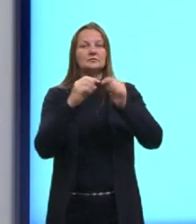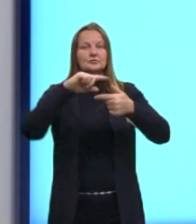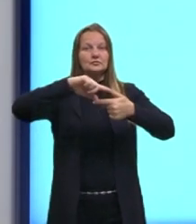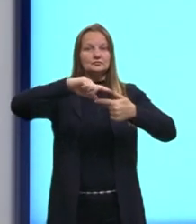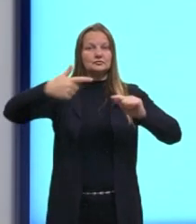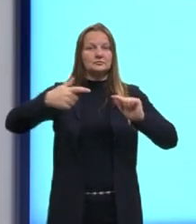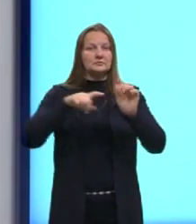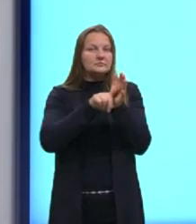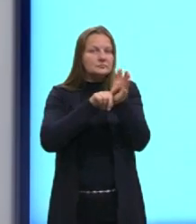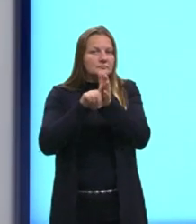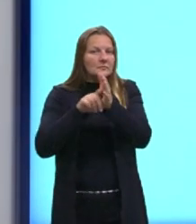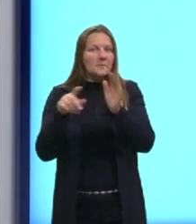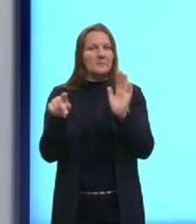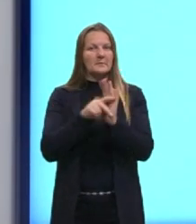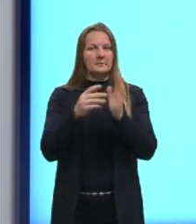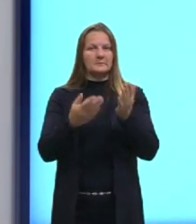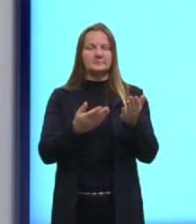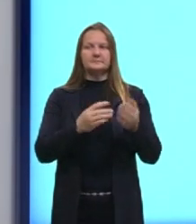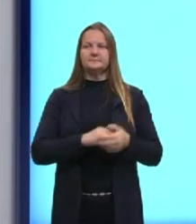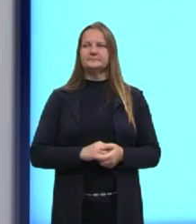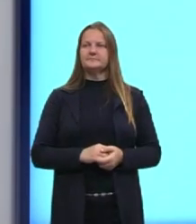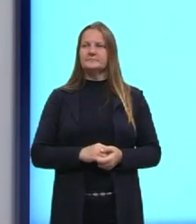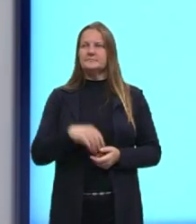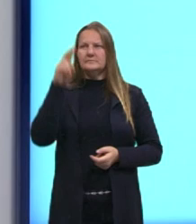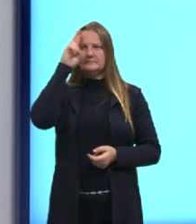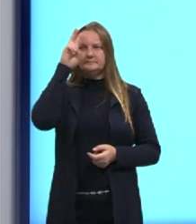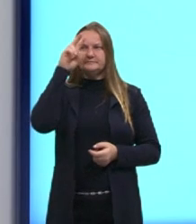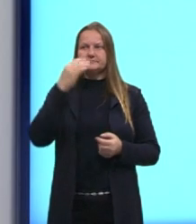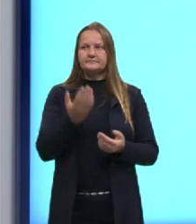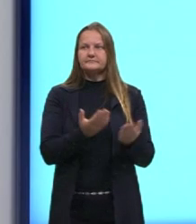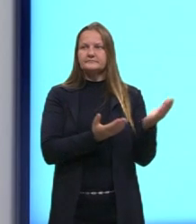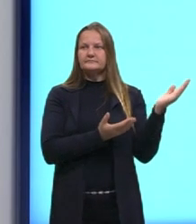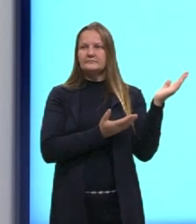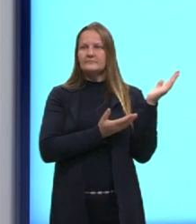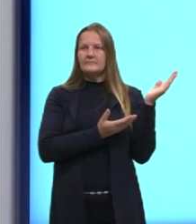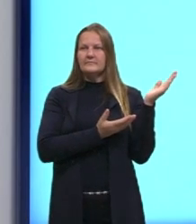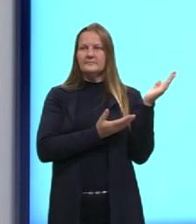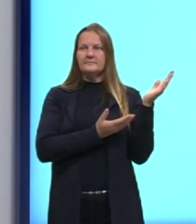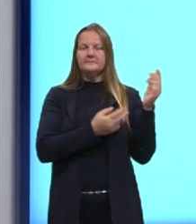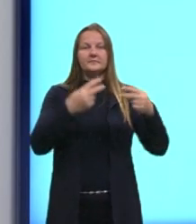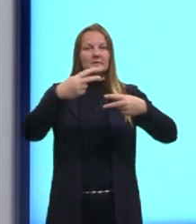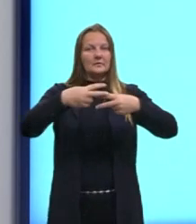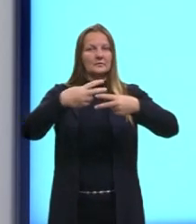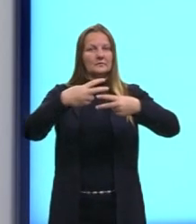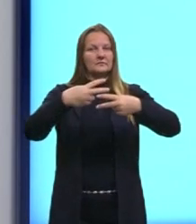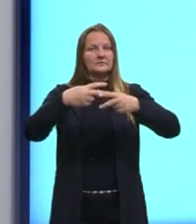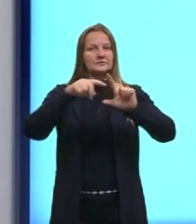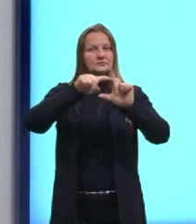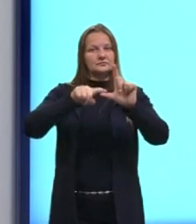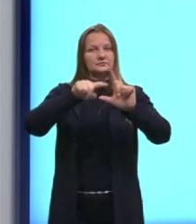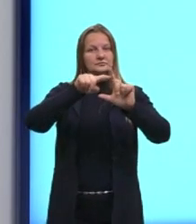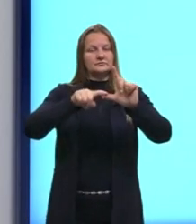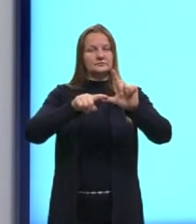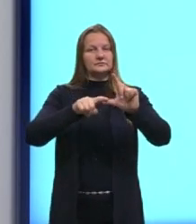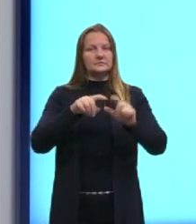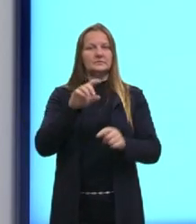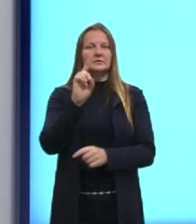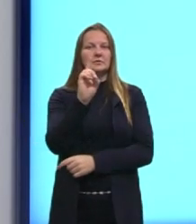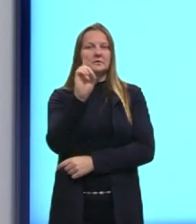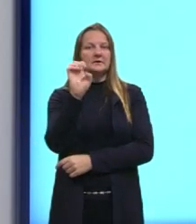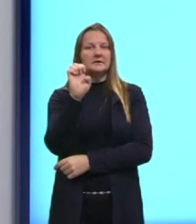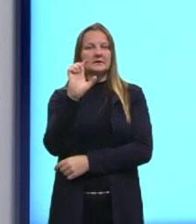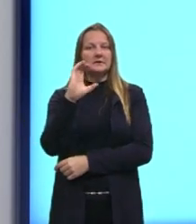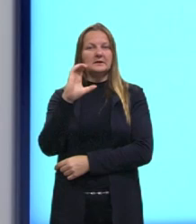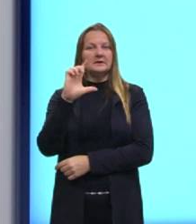analítica. Lembrando, né? O coeficiente angular, ele também é chamado de declividade da